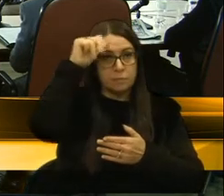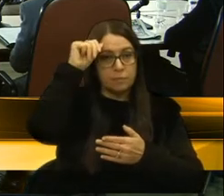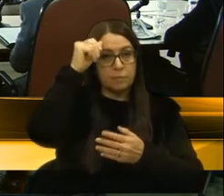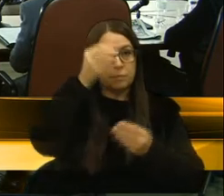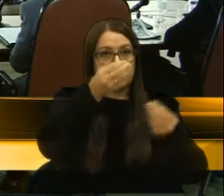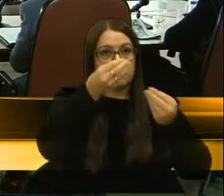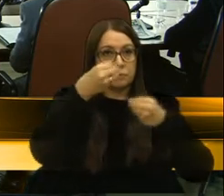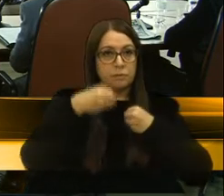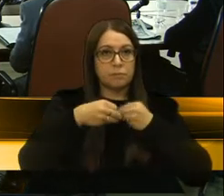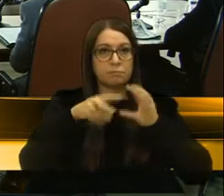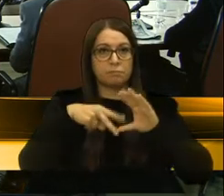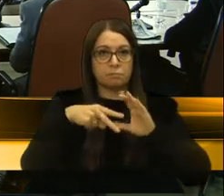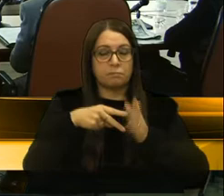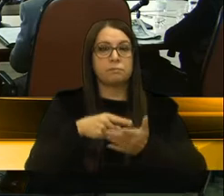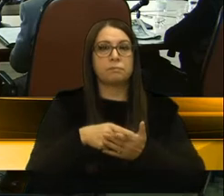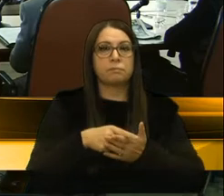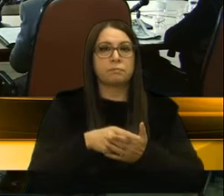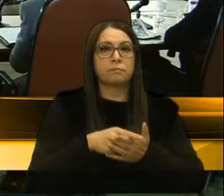encaminhamento